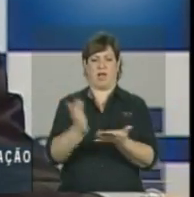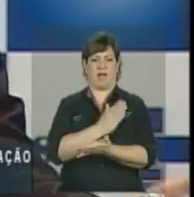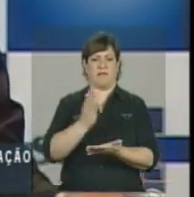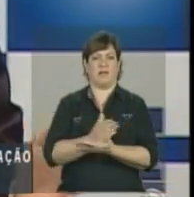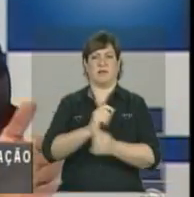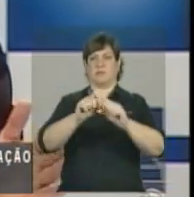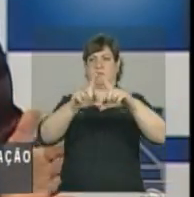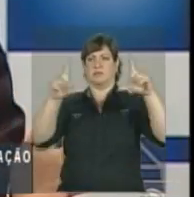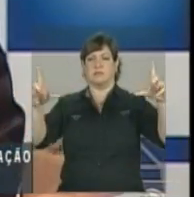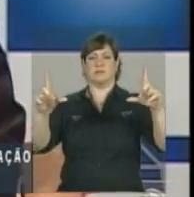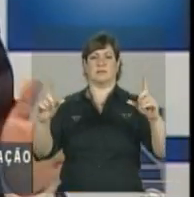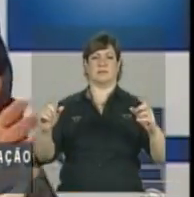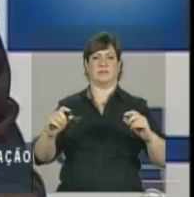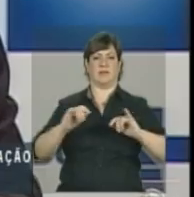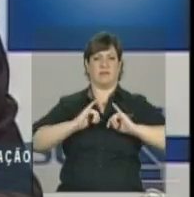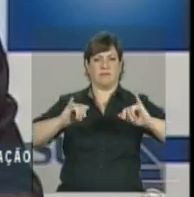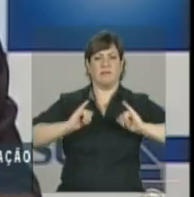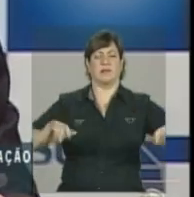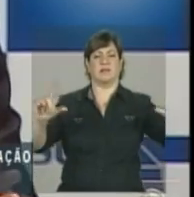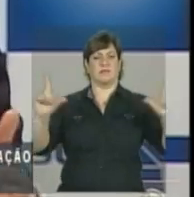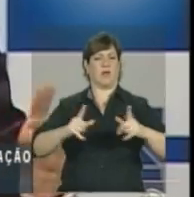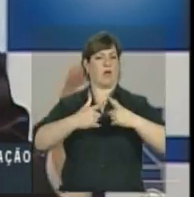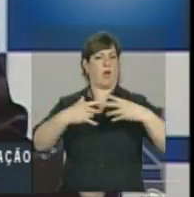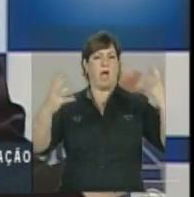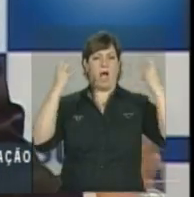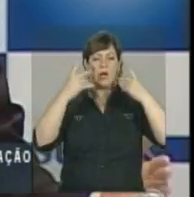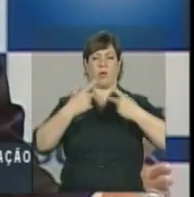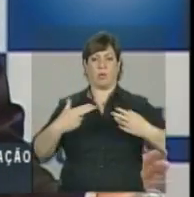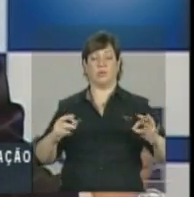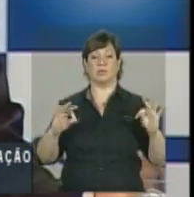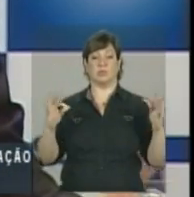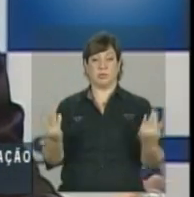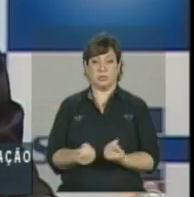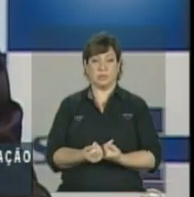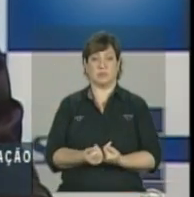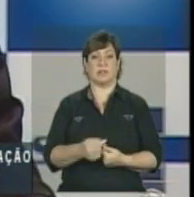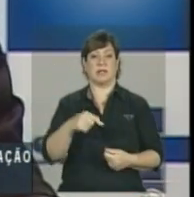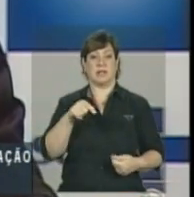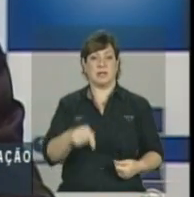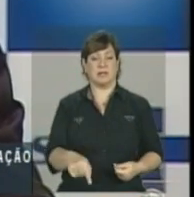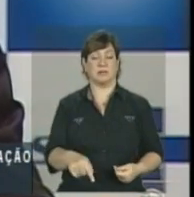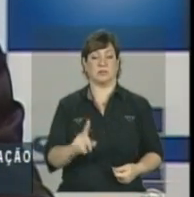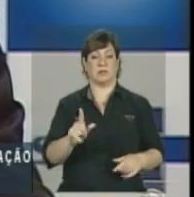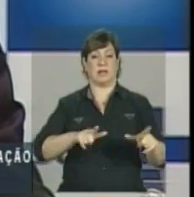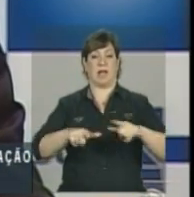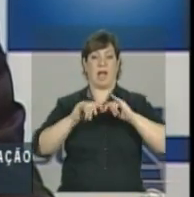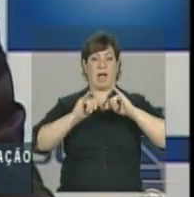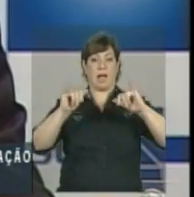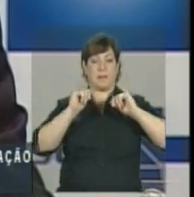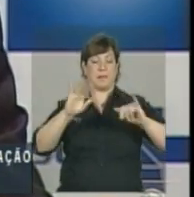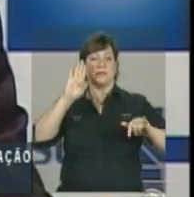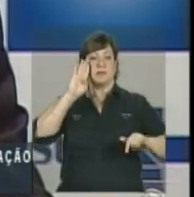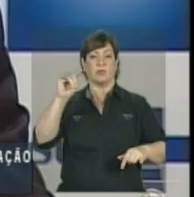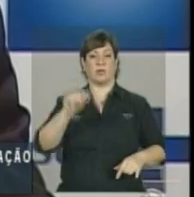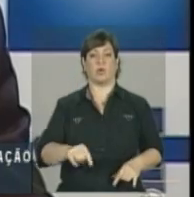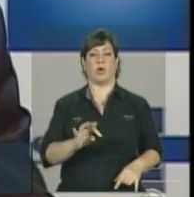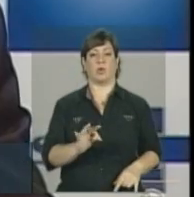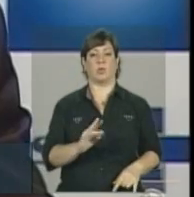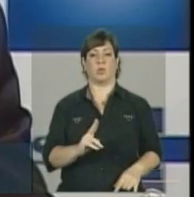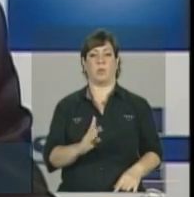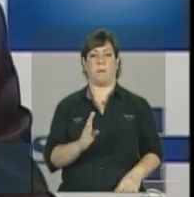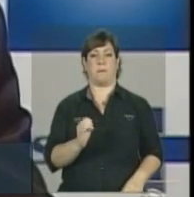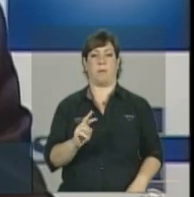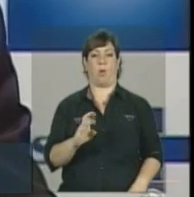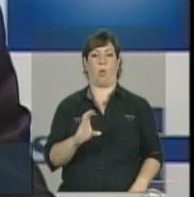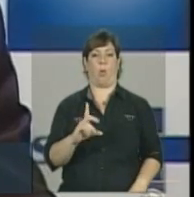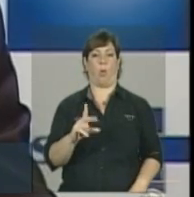elas não se resumem a uma campanha específica da tuberculose, ou dia da tuberculose, mas, sobretudo, nós